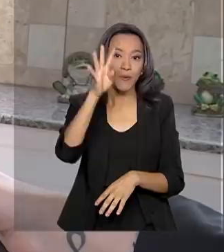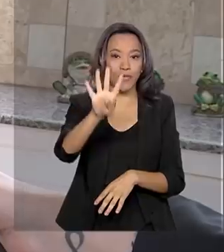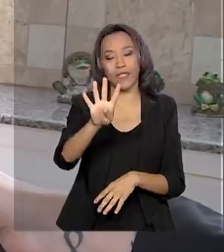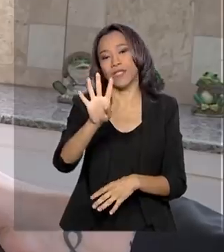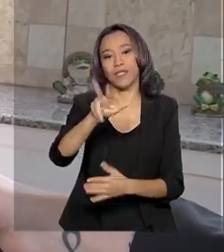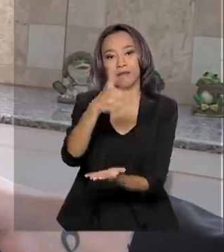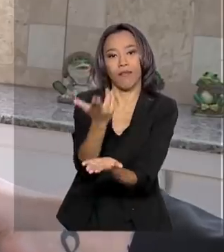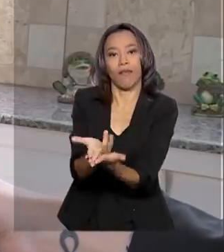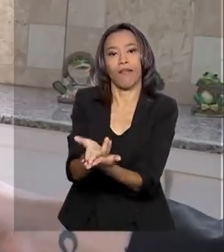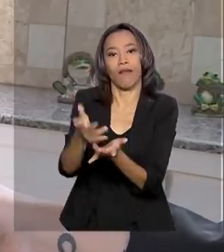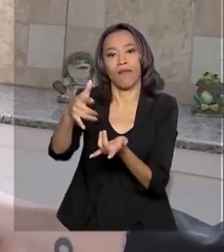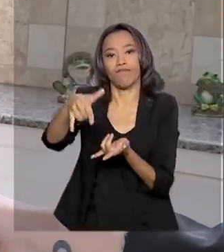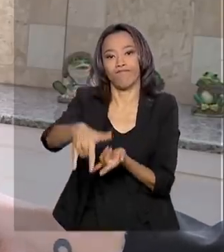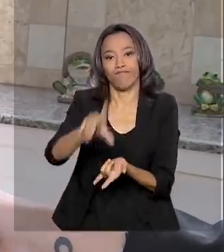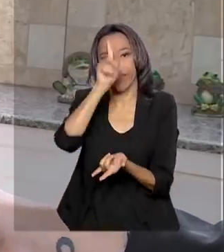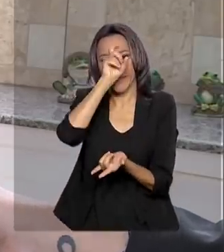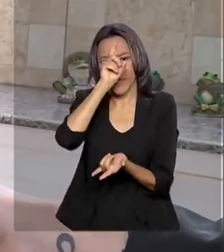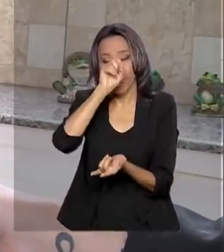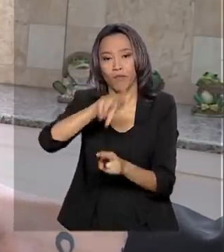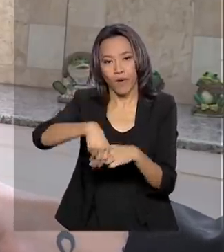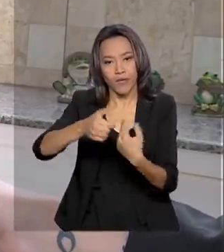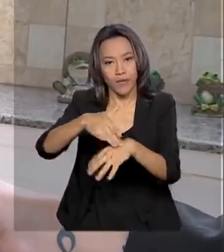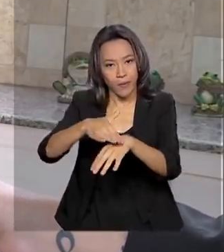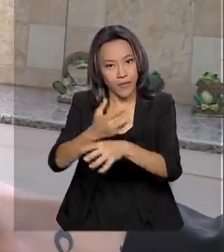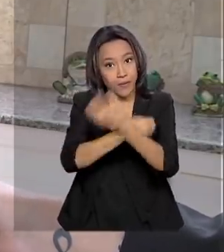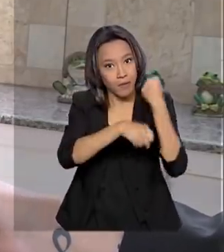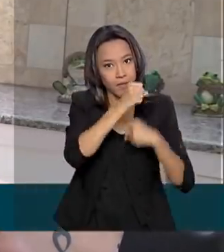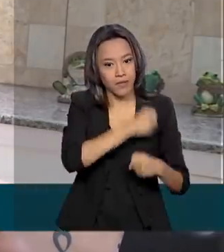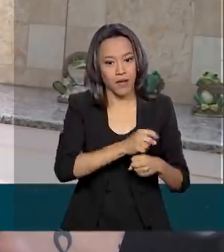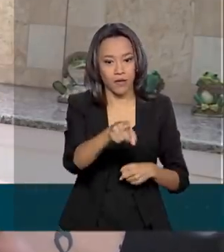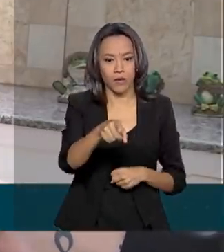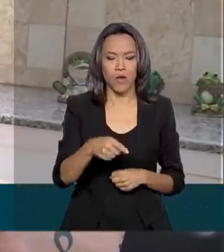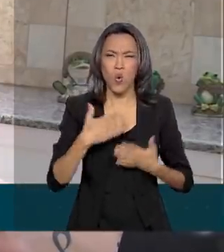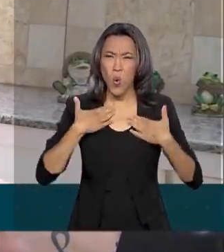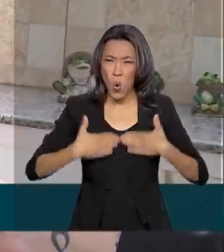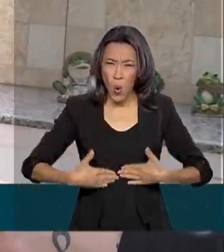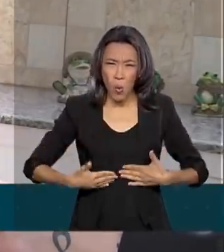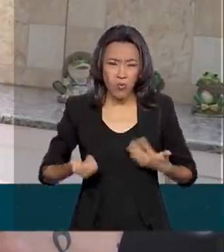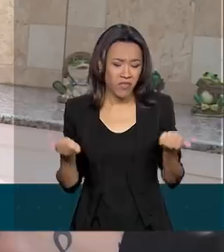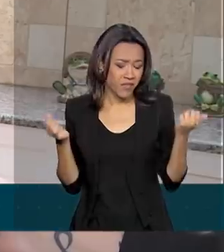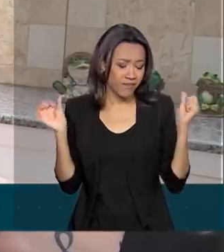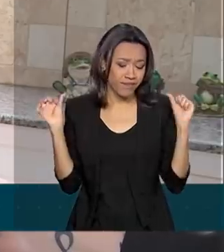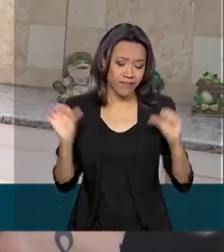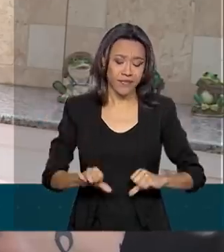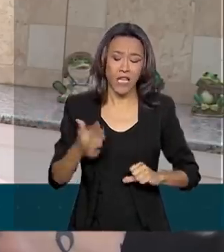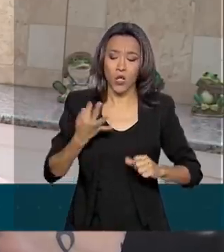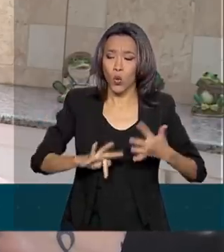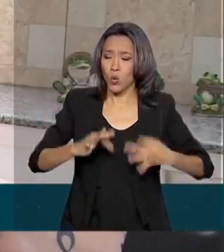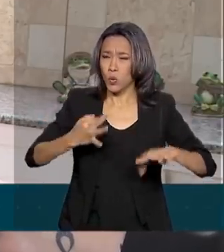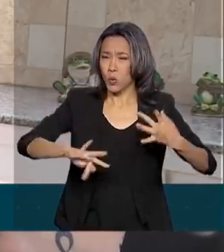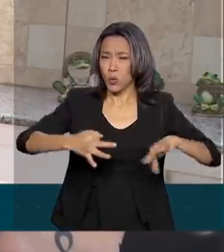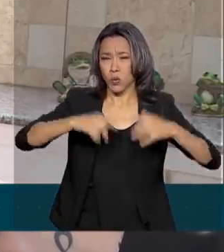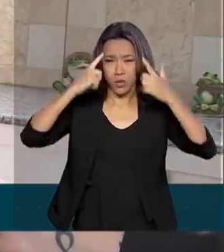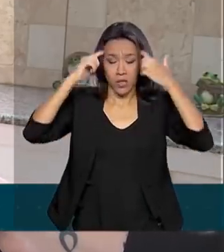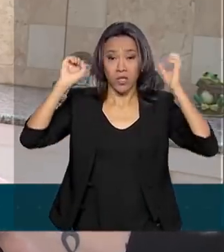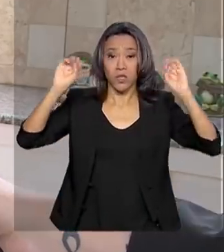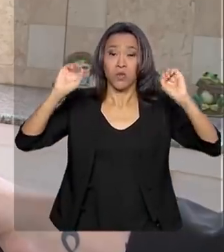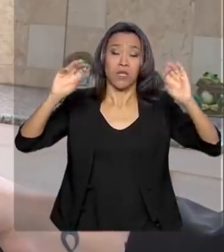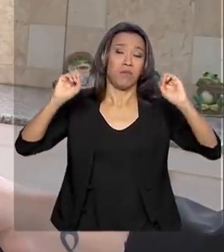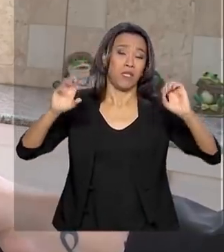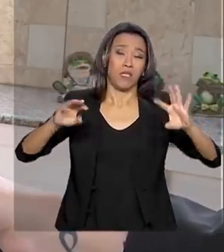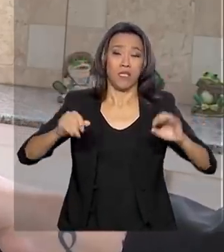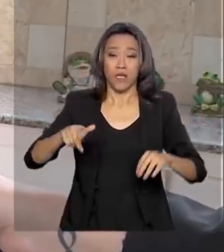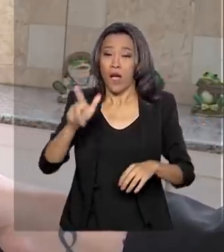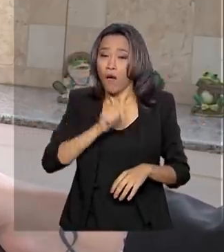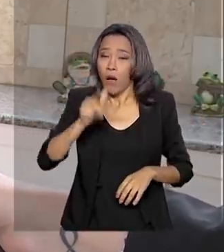internada por conta da doença no ano passado. Seu corpo fica terrível. É dor no corpo, dor de cabeça. Você tem